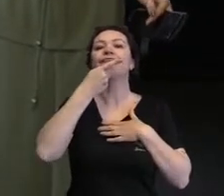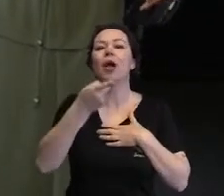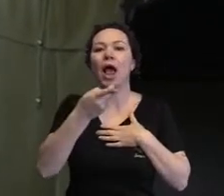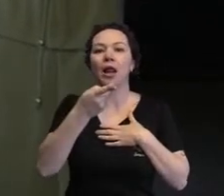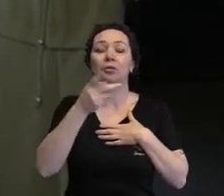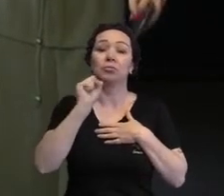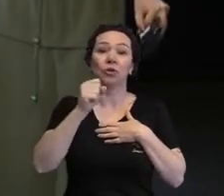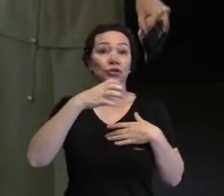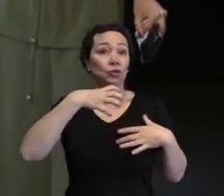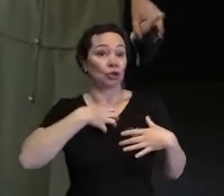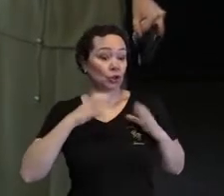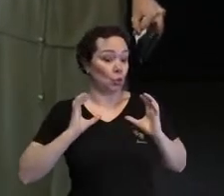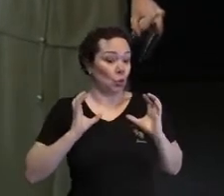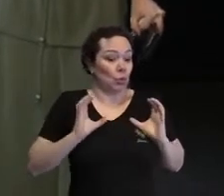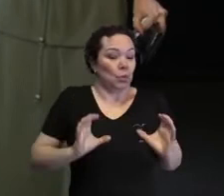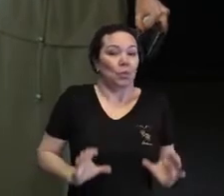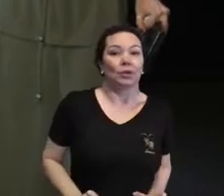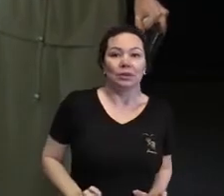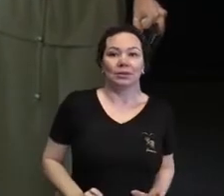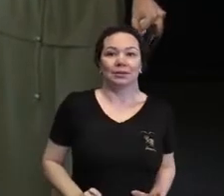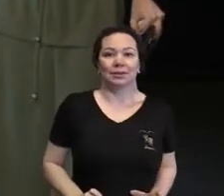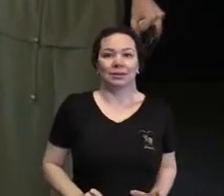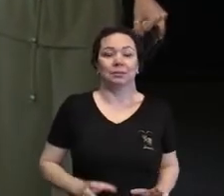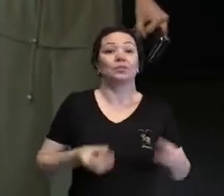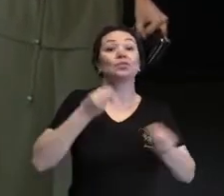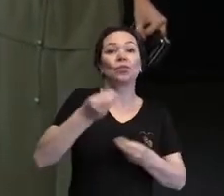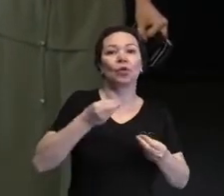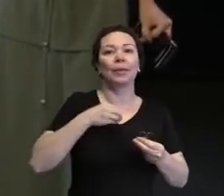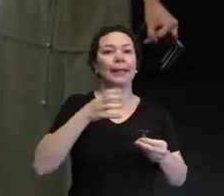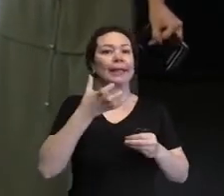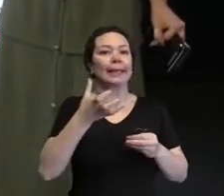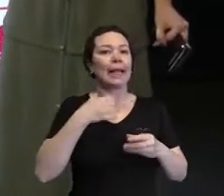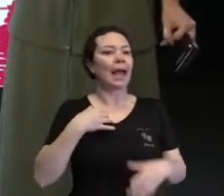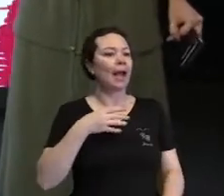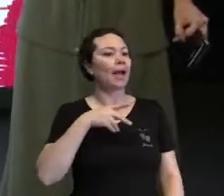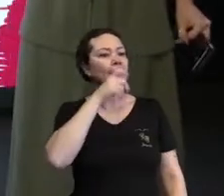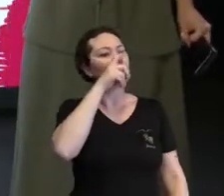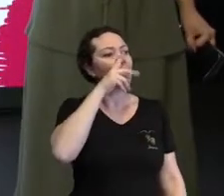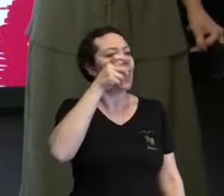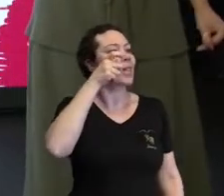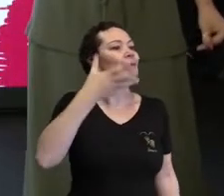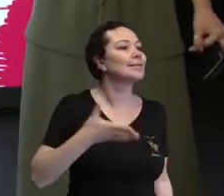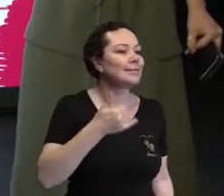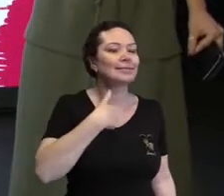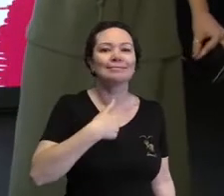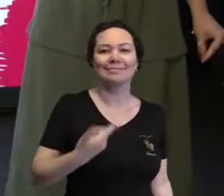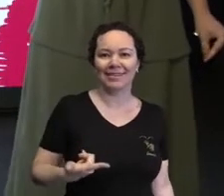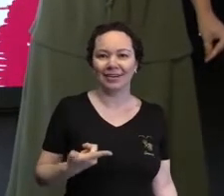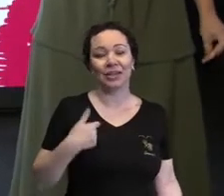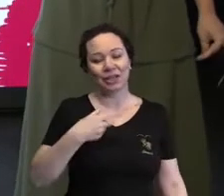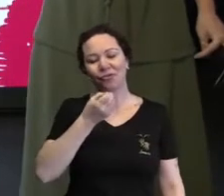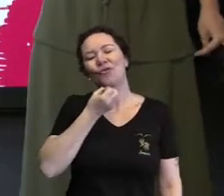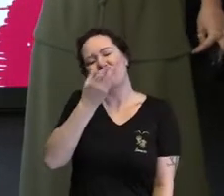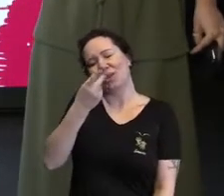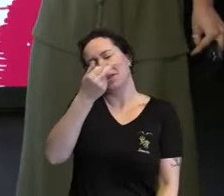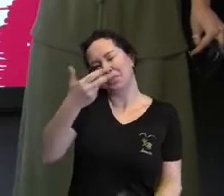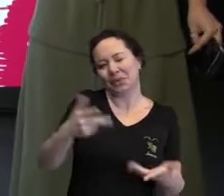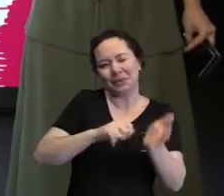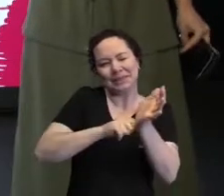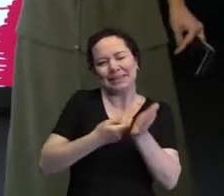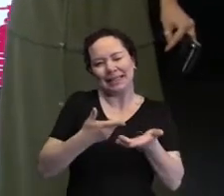gesto, às vezes, eles aparecem numa forma de querer chamar atenção, né? E aqui eu vou fazer uma confissão para vocês,